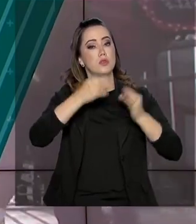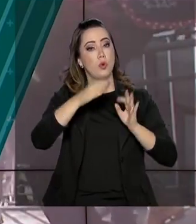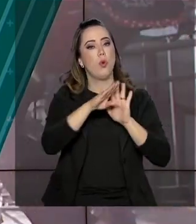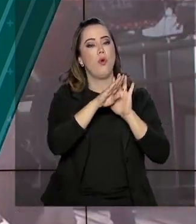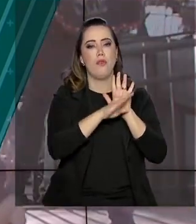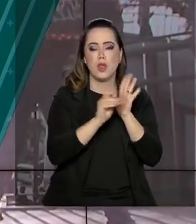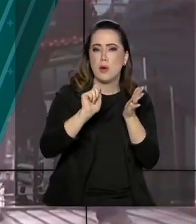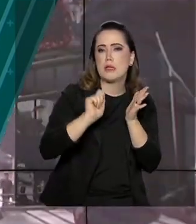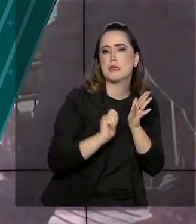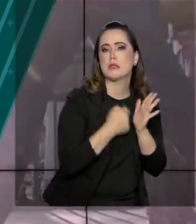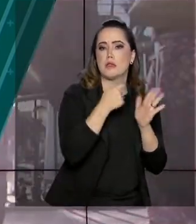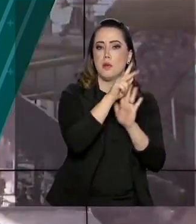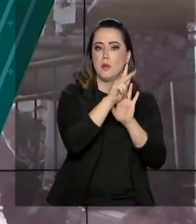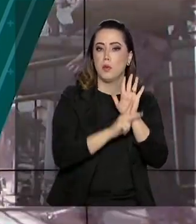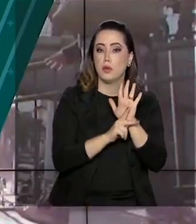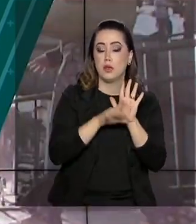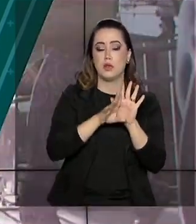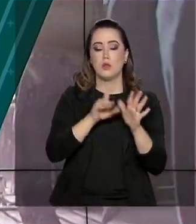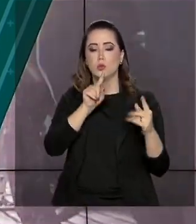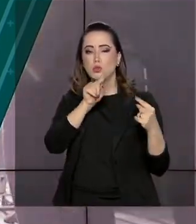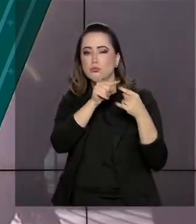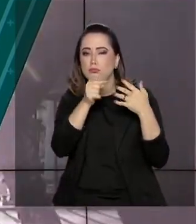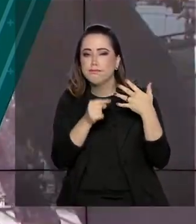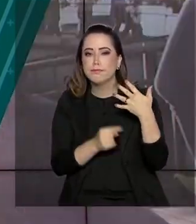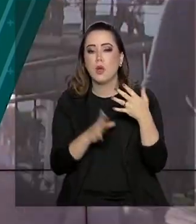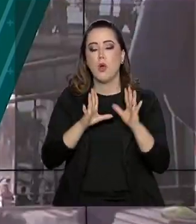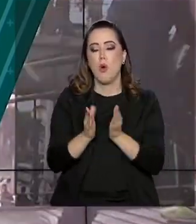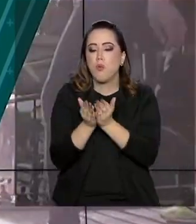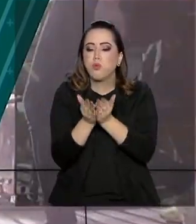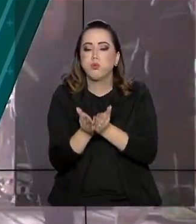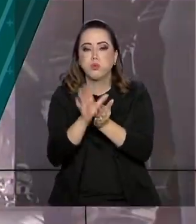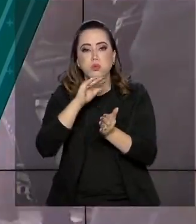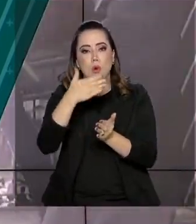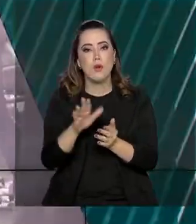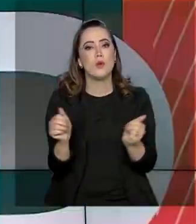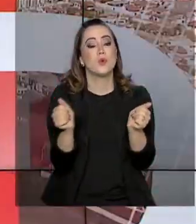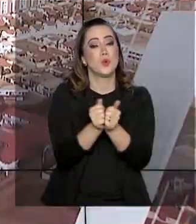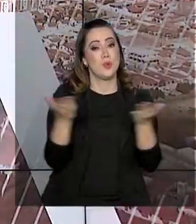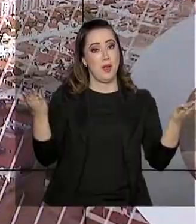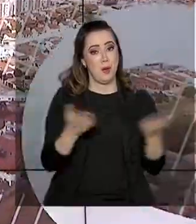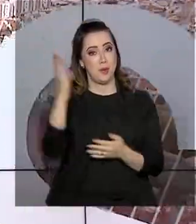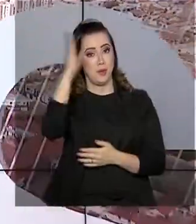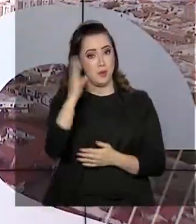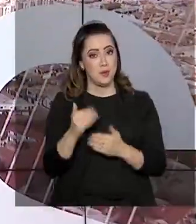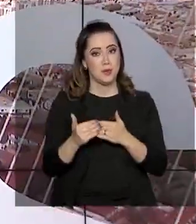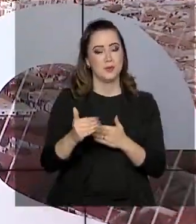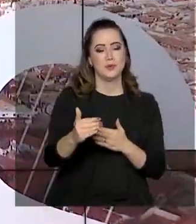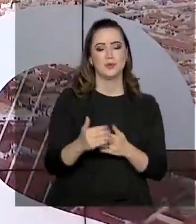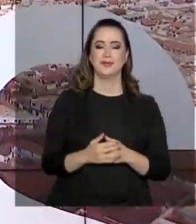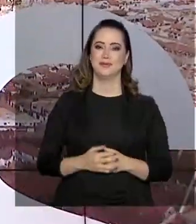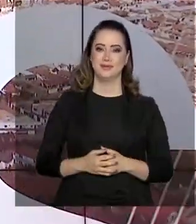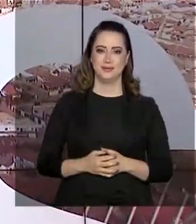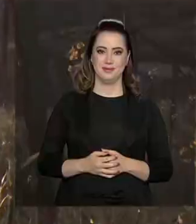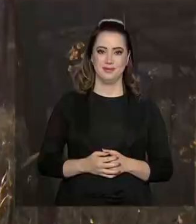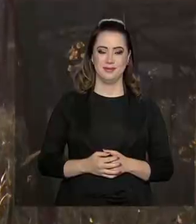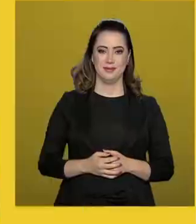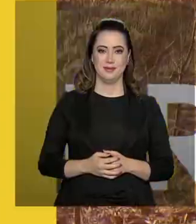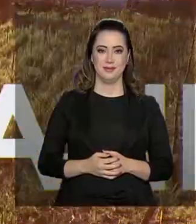limites de atuação dos portos para atrair mais investimentos. Fique com a gente. O Brasil em Dia já está no ar.